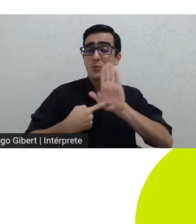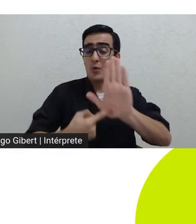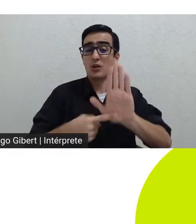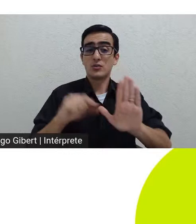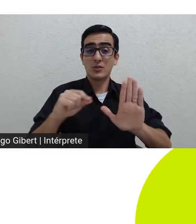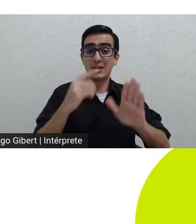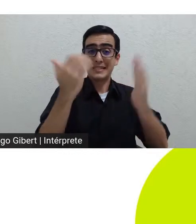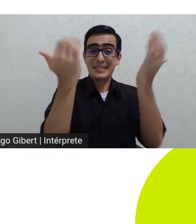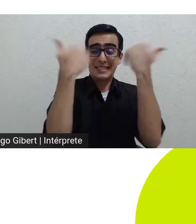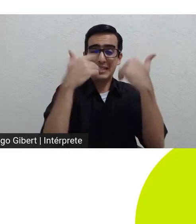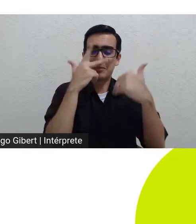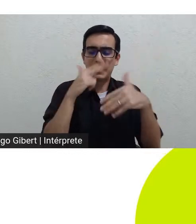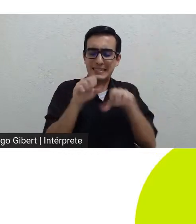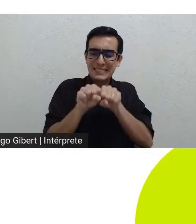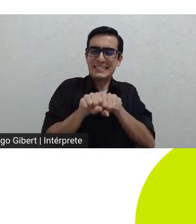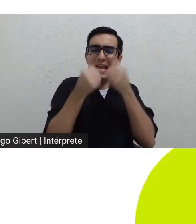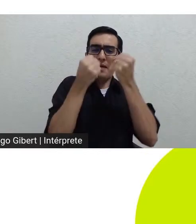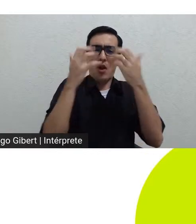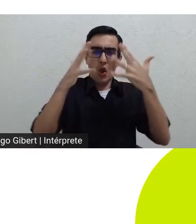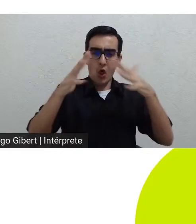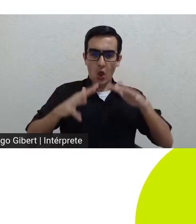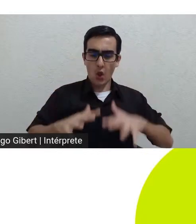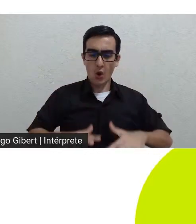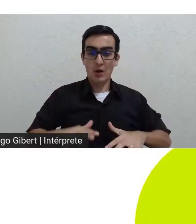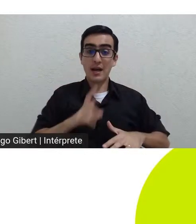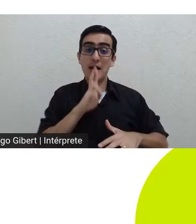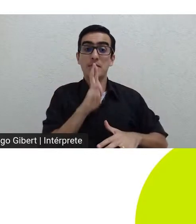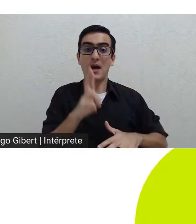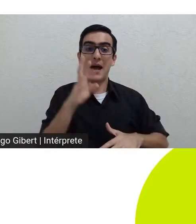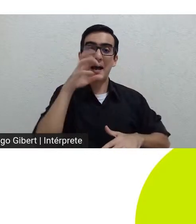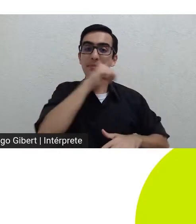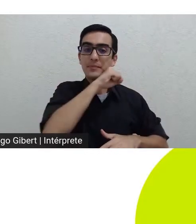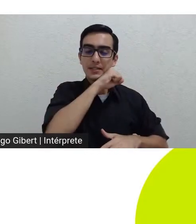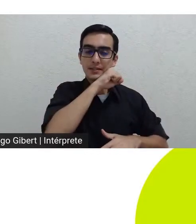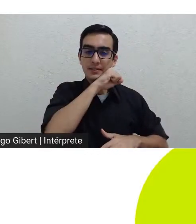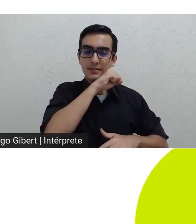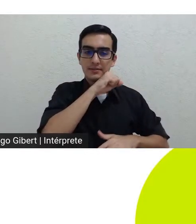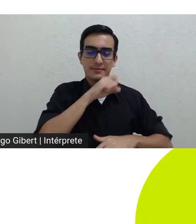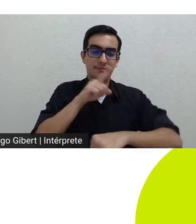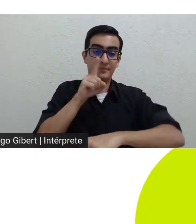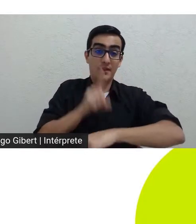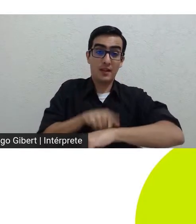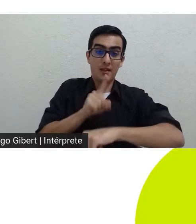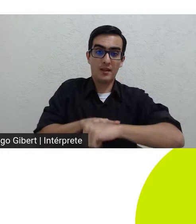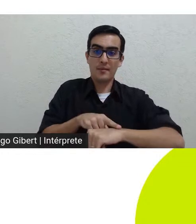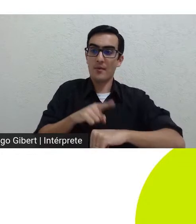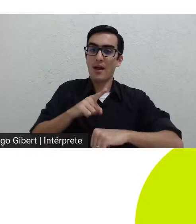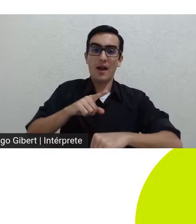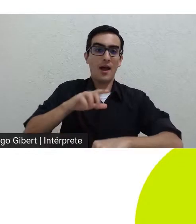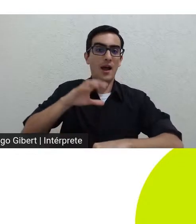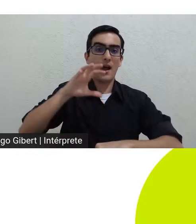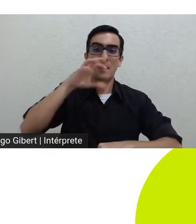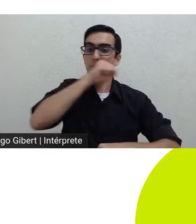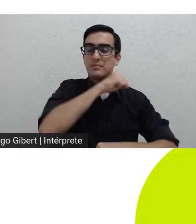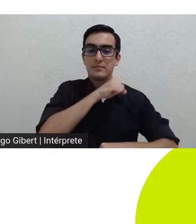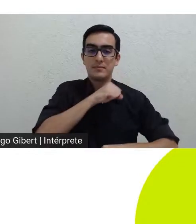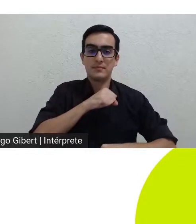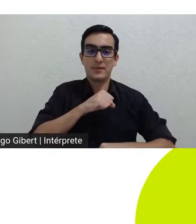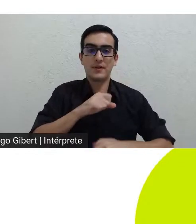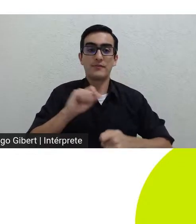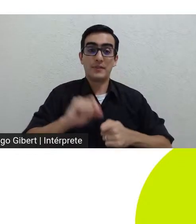uma resposta imediata uma passagem instantânea ao ato uma